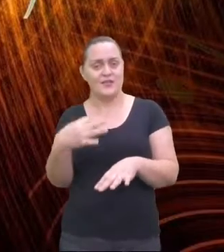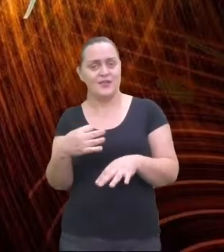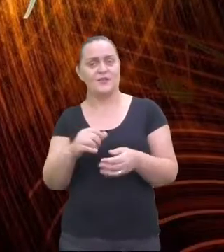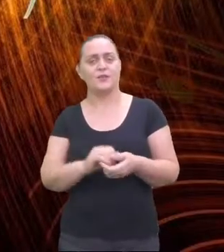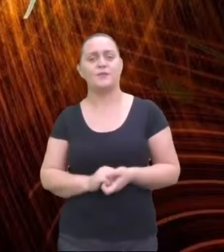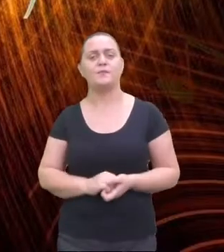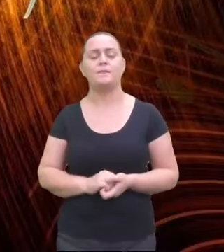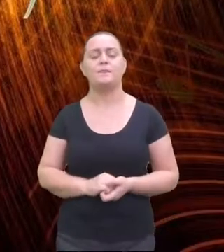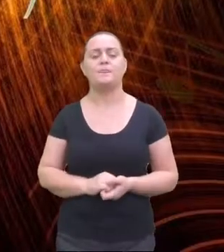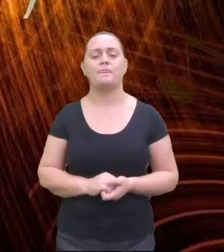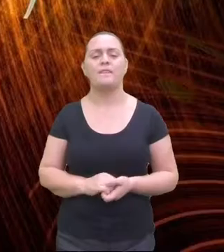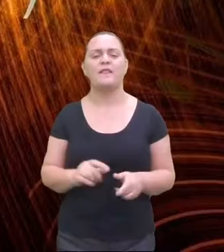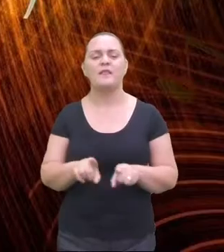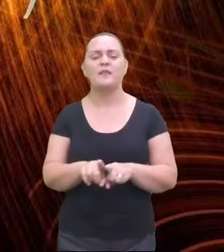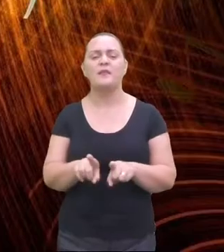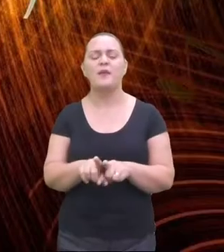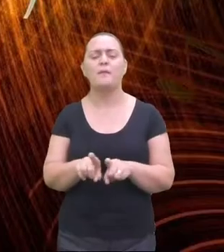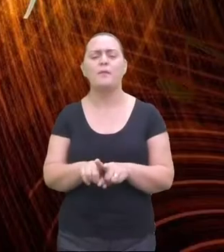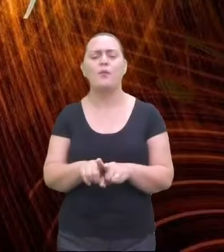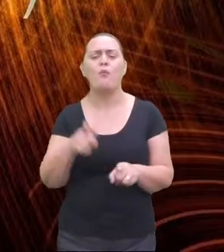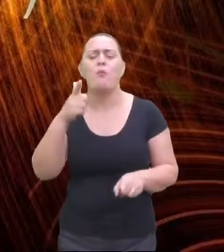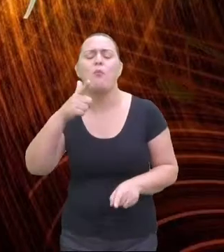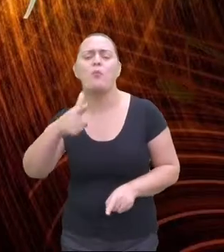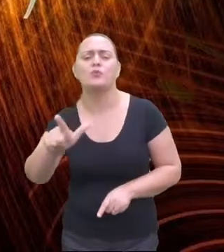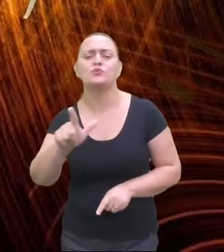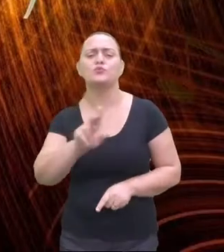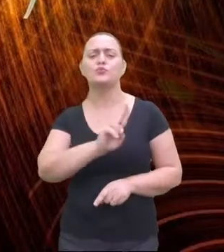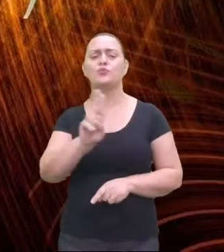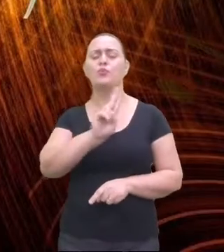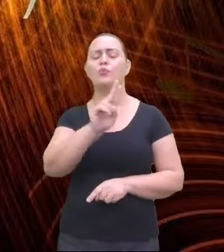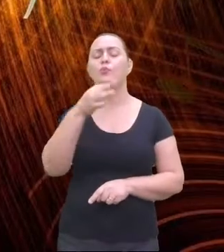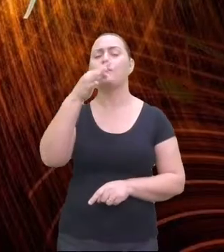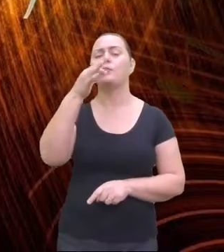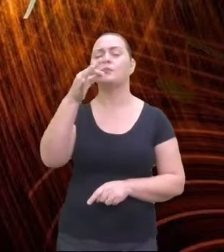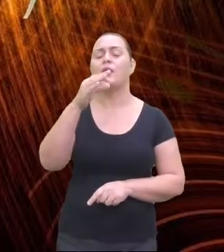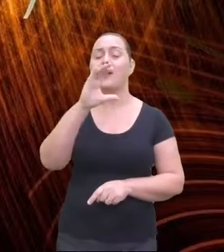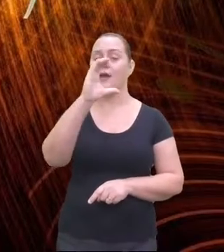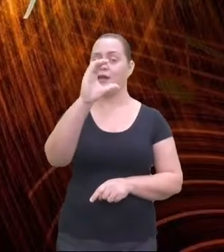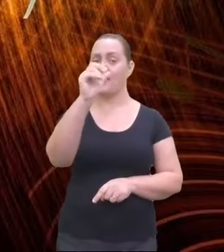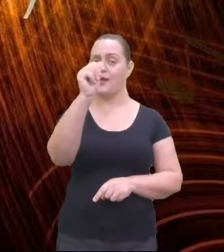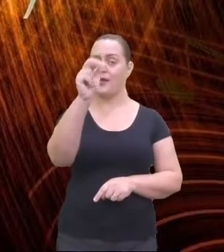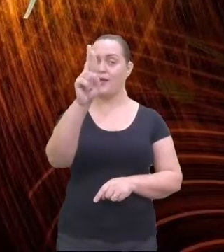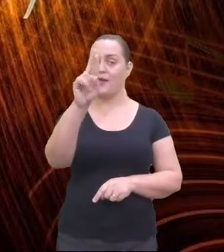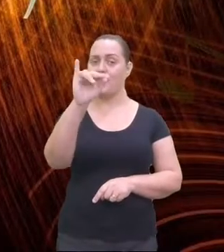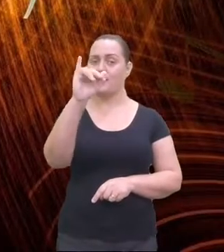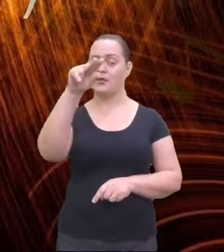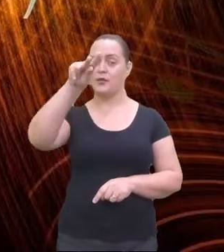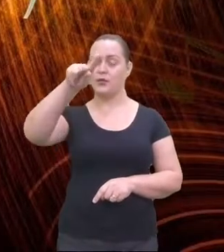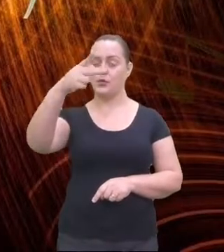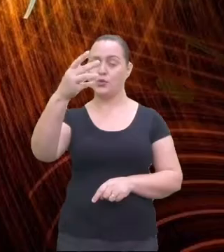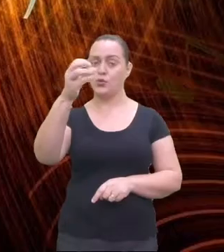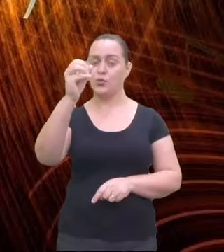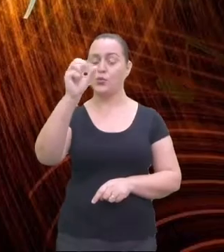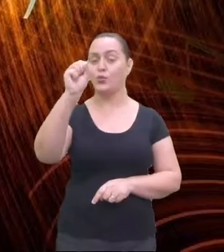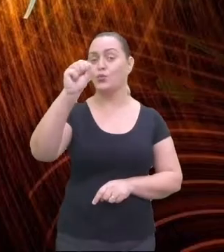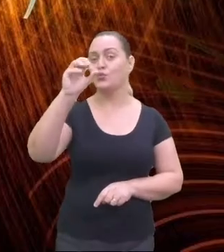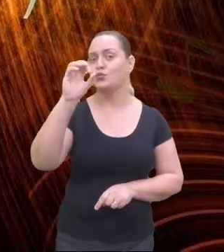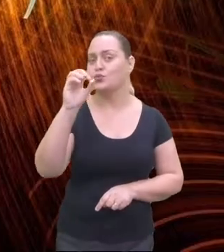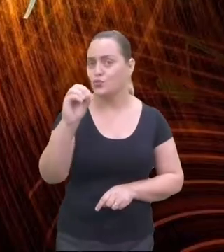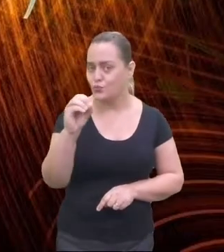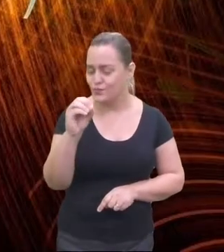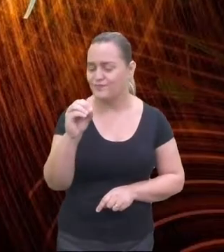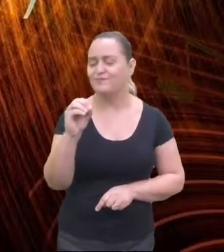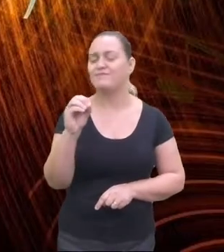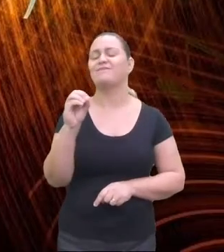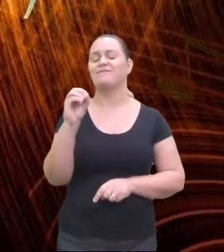carinhoso, considerado um dos choros mais famosos. Viu? Ele foi considerado um dos choros mais